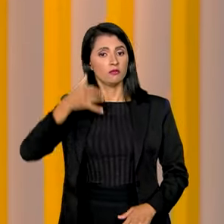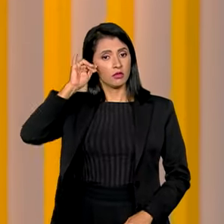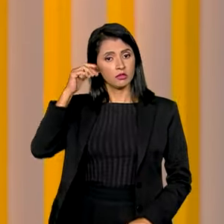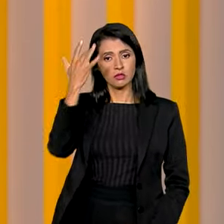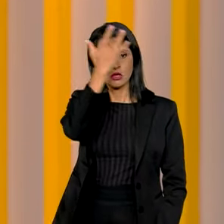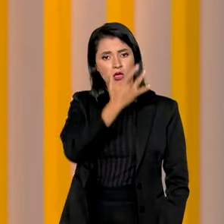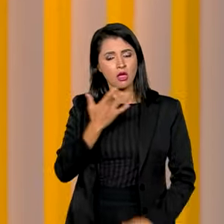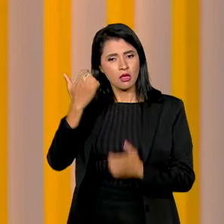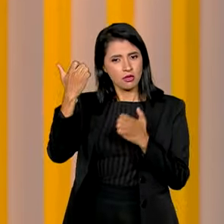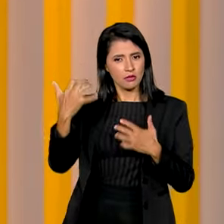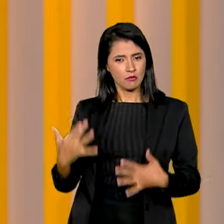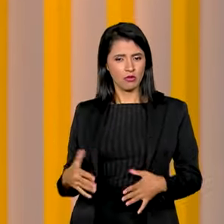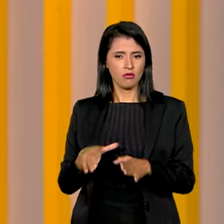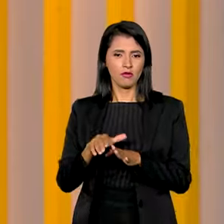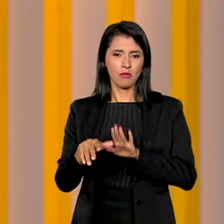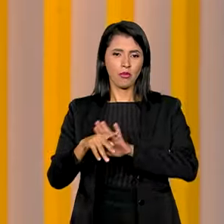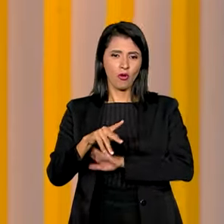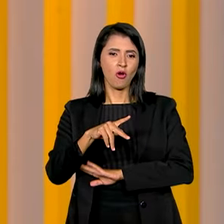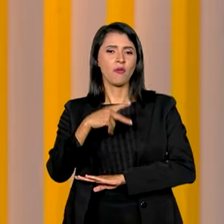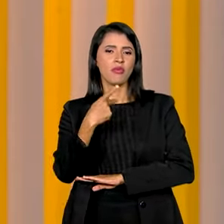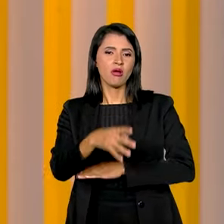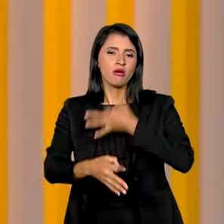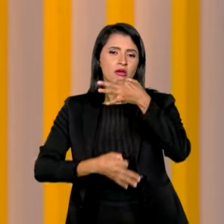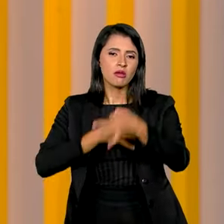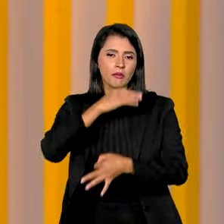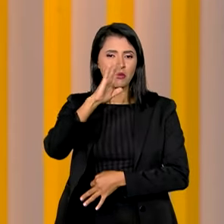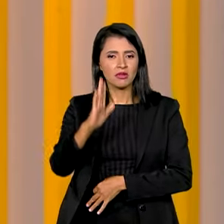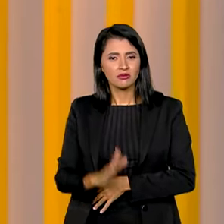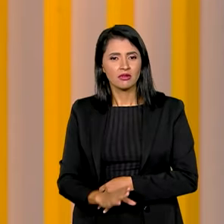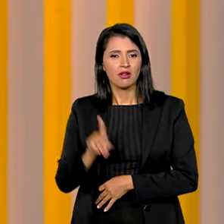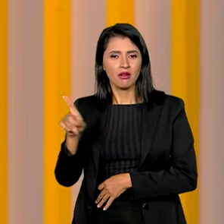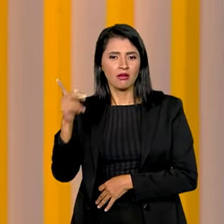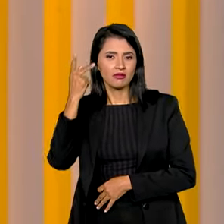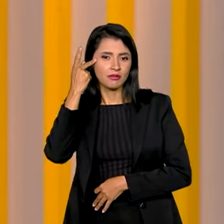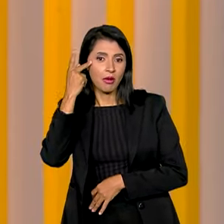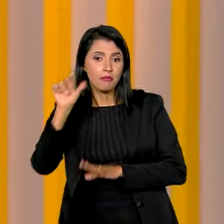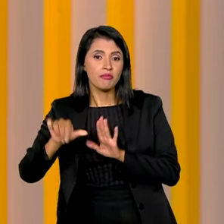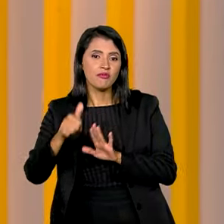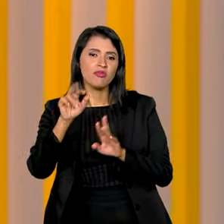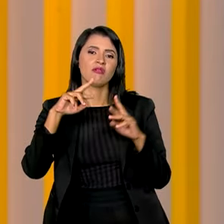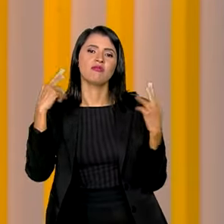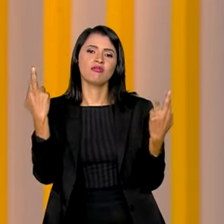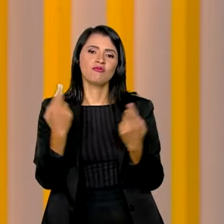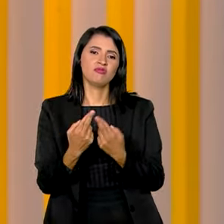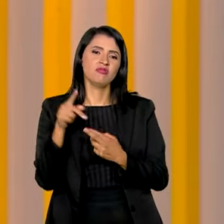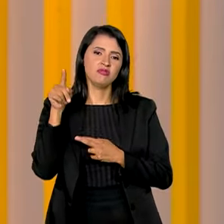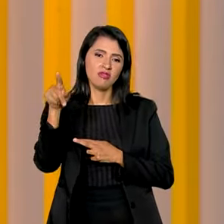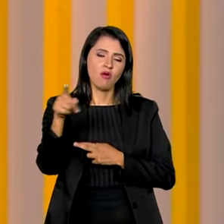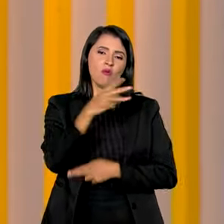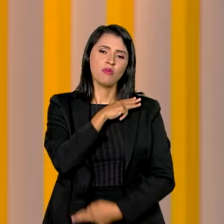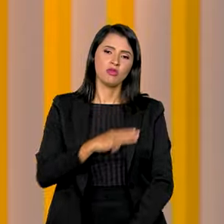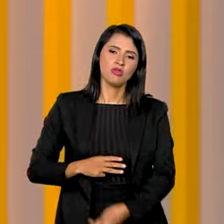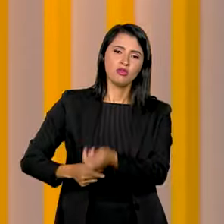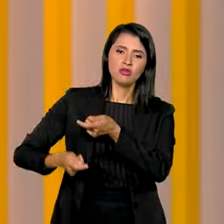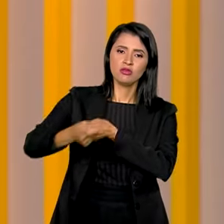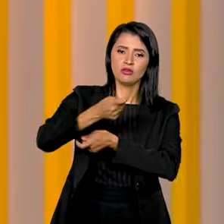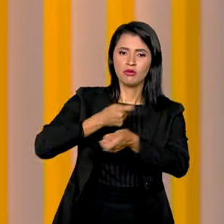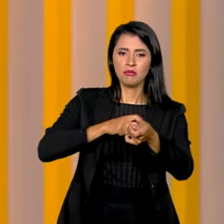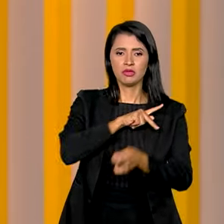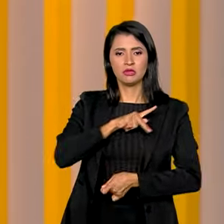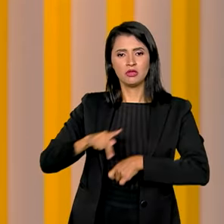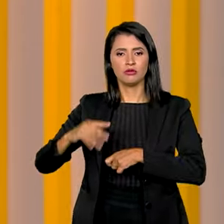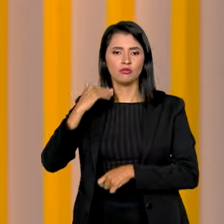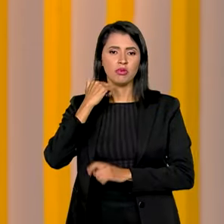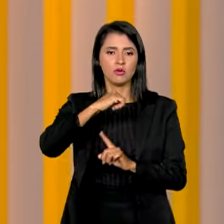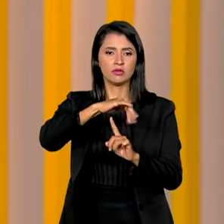falou sobre essa recomendação brasileira em São Paulo durante a primeira reunião de ministros de Finanças e presidentes de